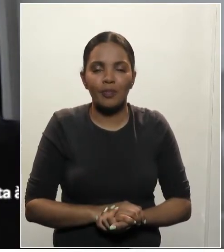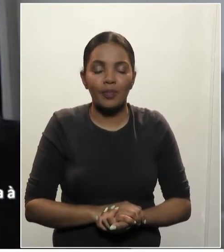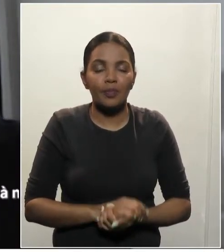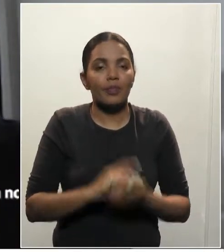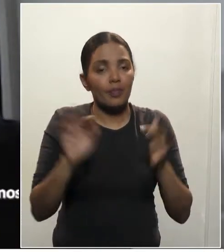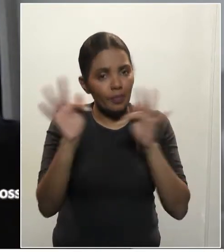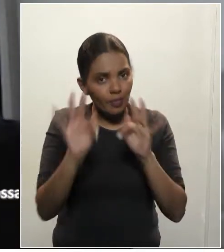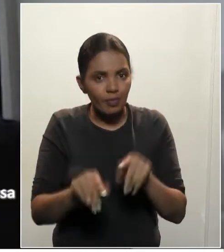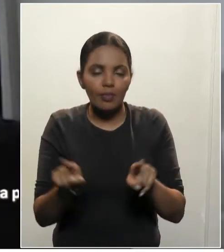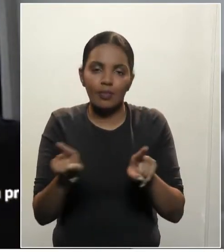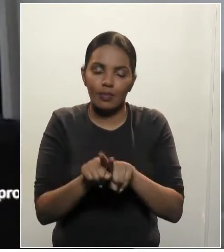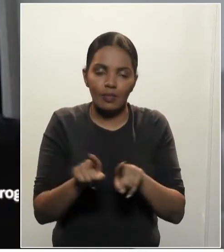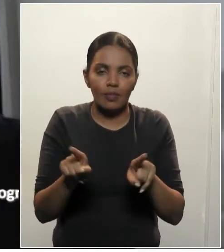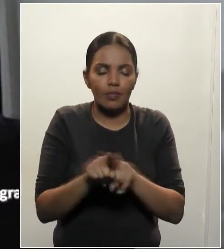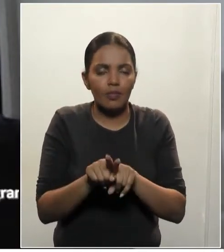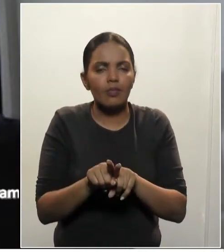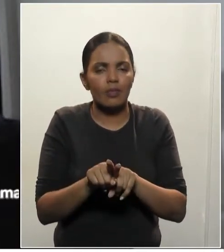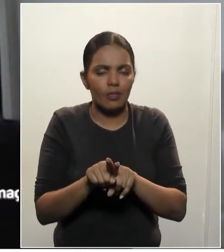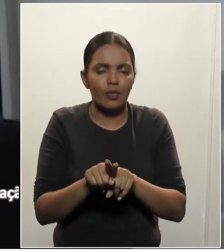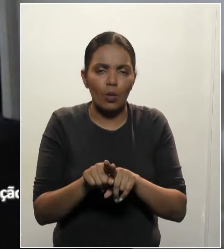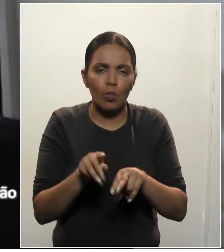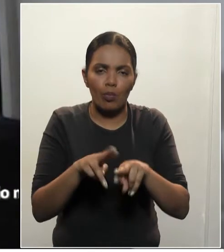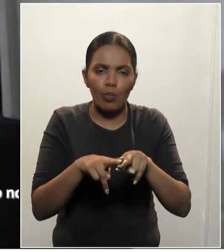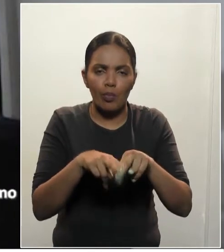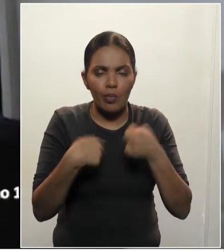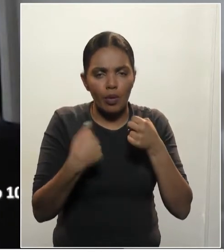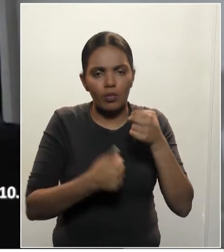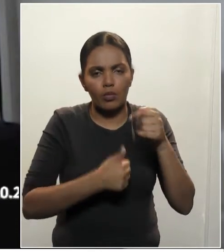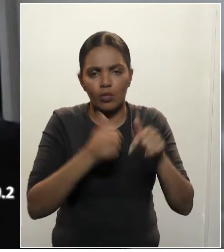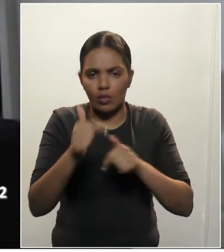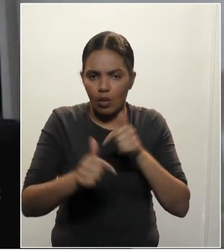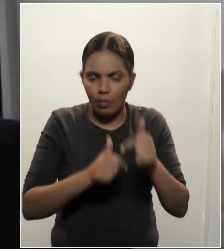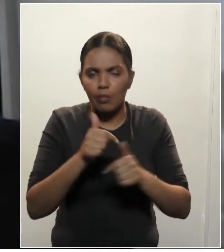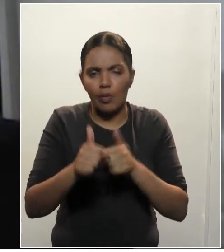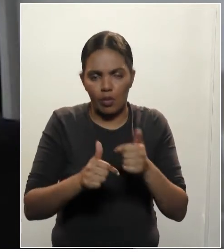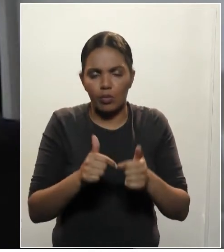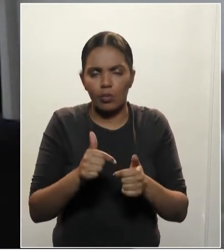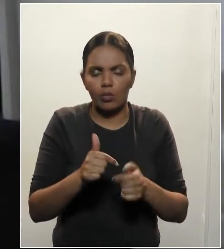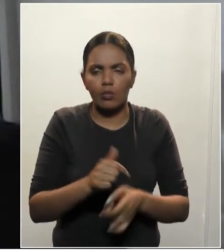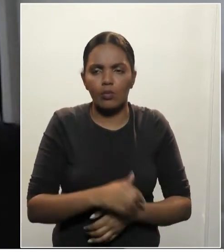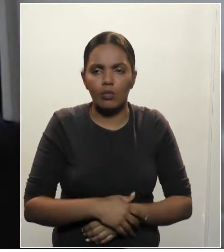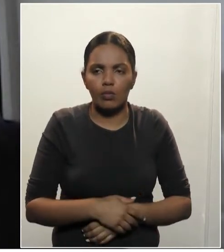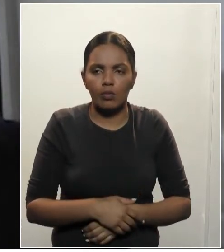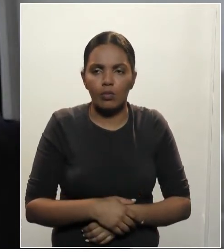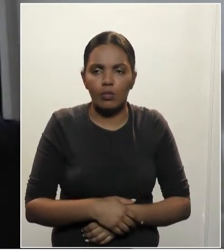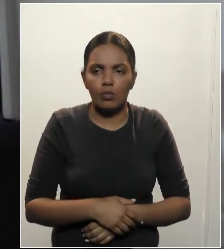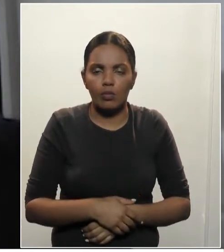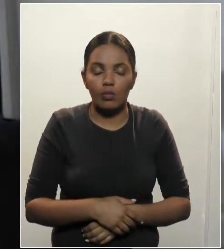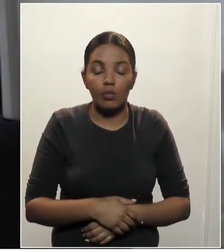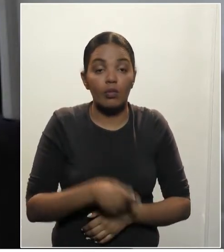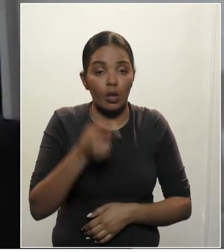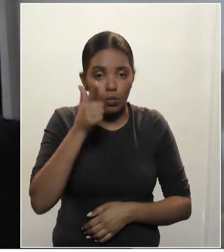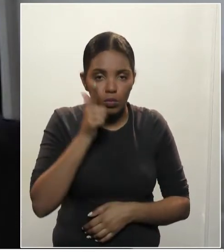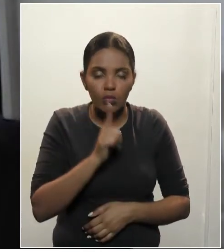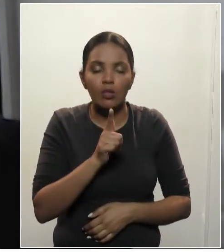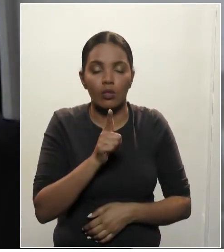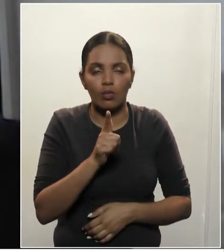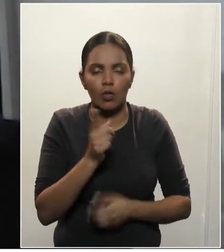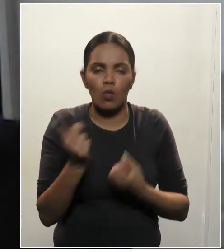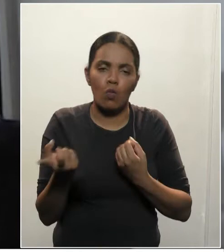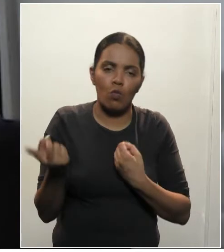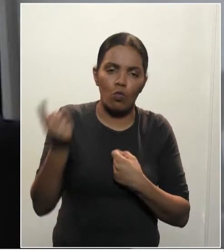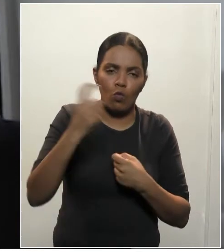felicitações pelo trabalho de recuperação que estava